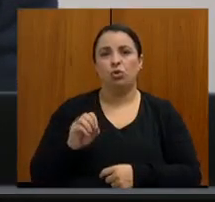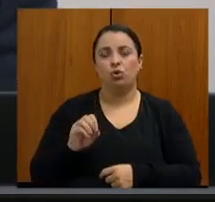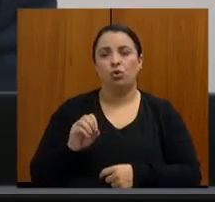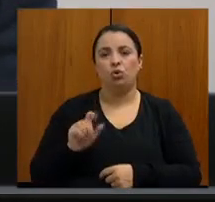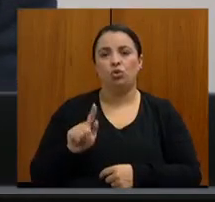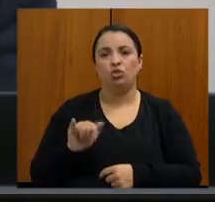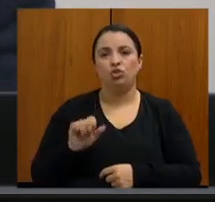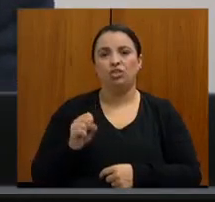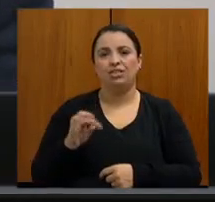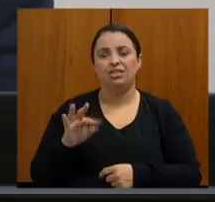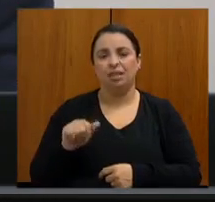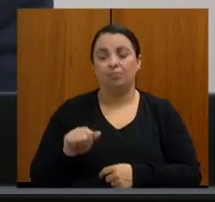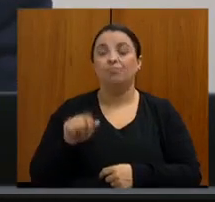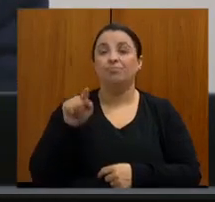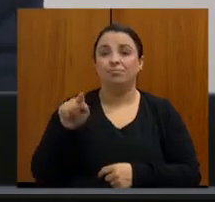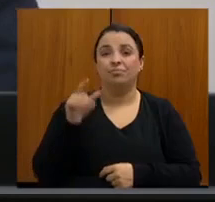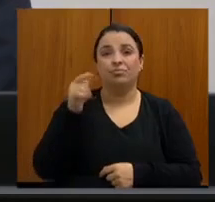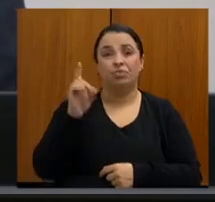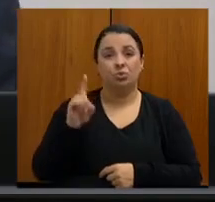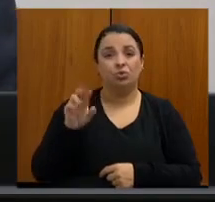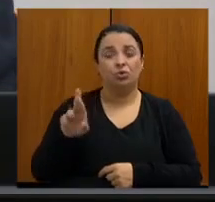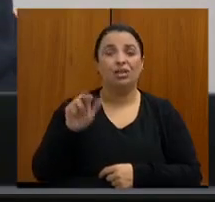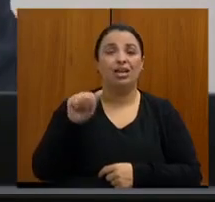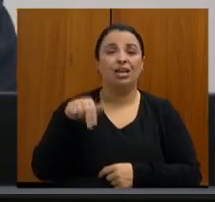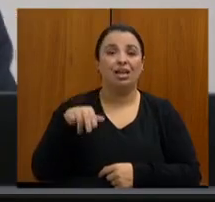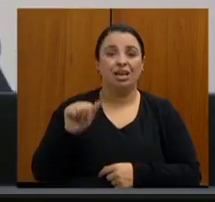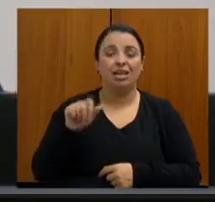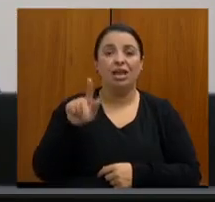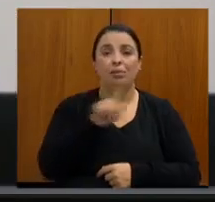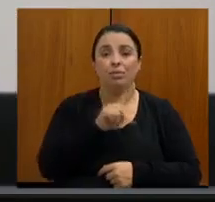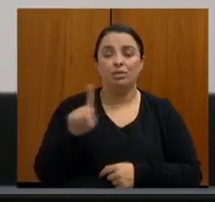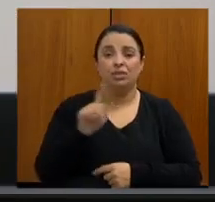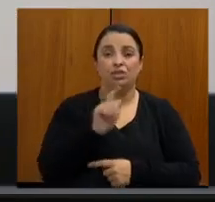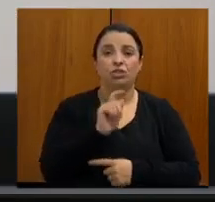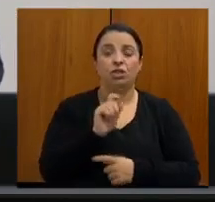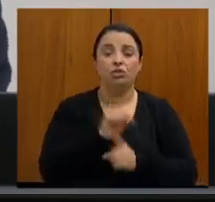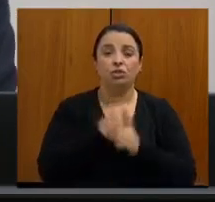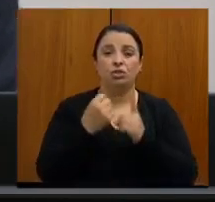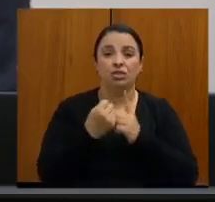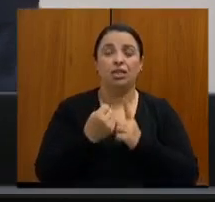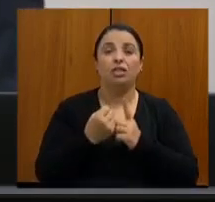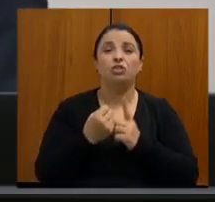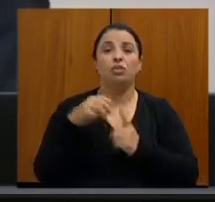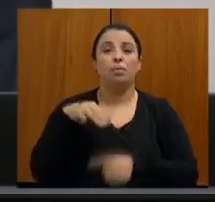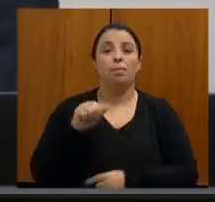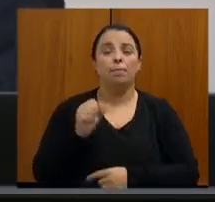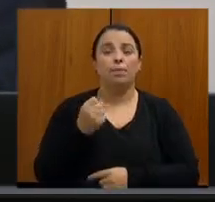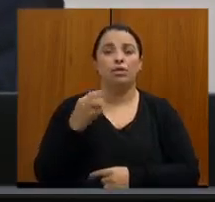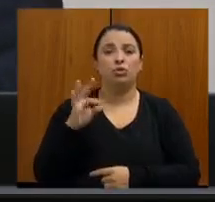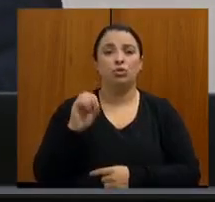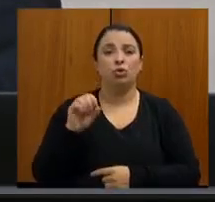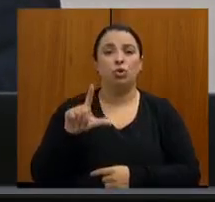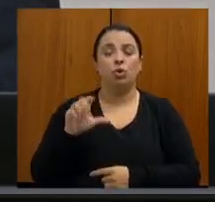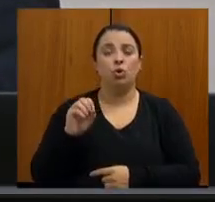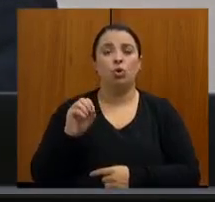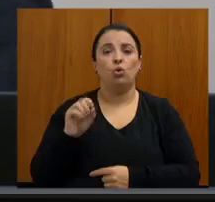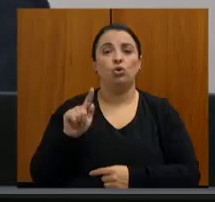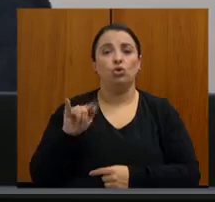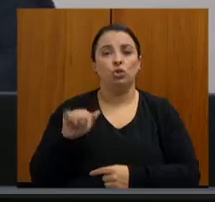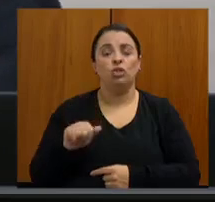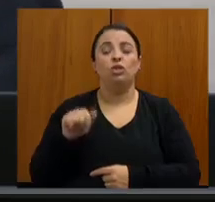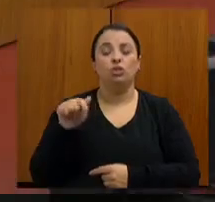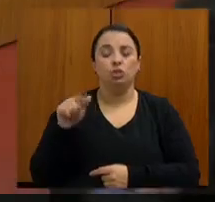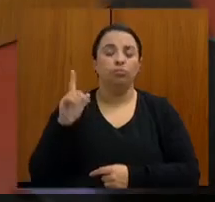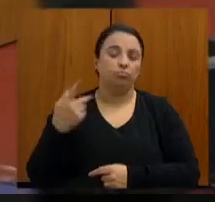Rodrigues dos Santos, que é presidente da Sociedade Brasileira de Mastologia Regional de Minas Gerais. A doutora Ana, que é uma